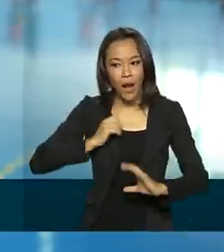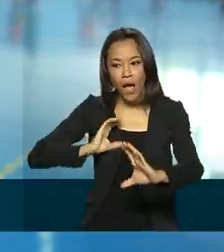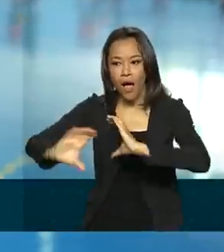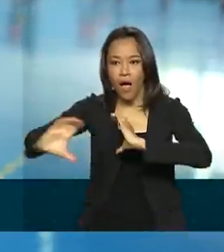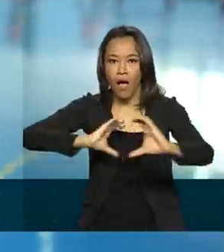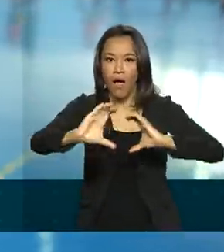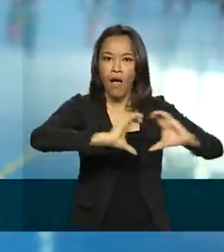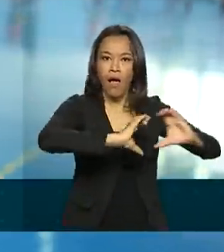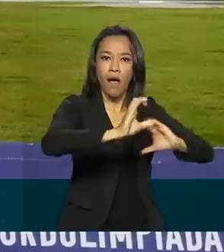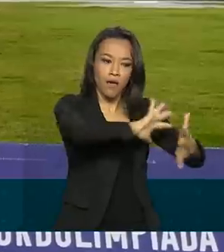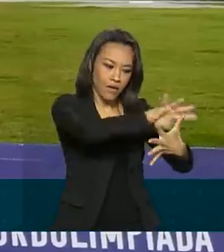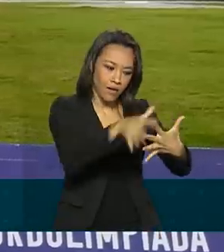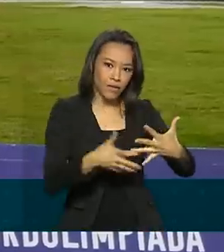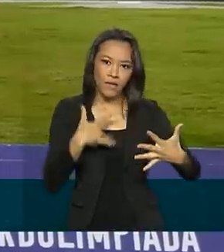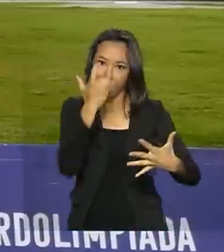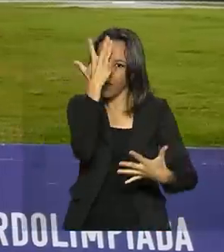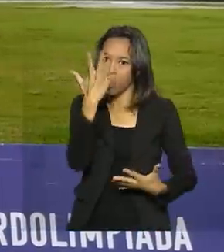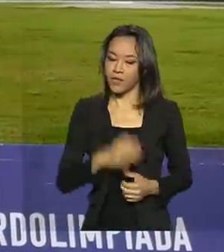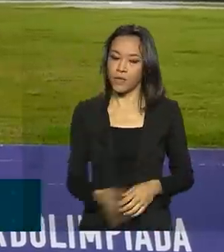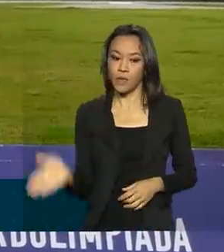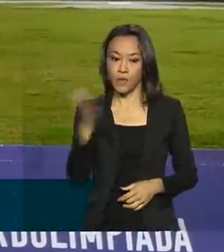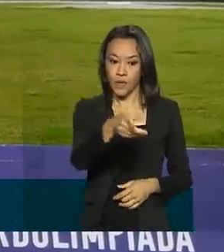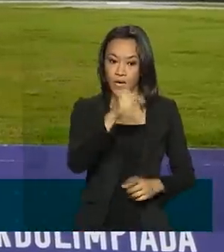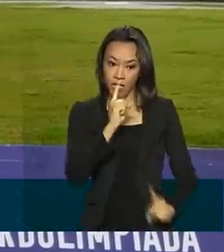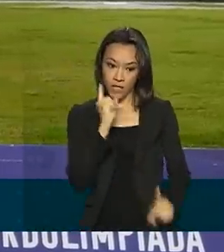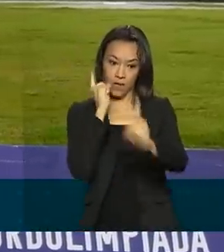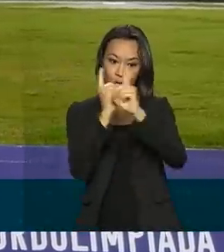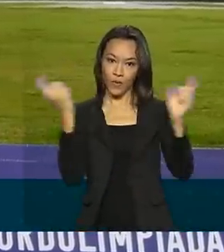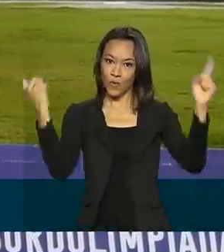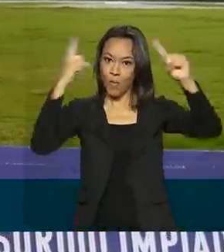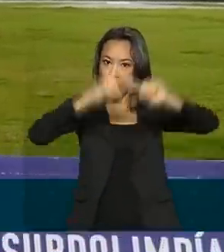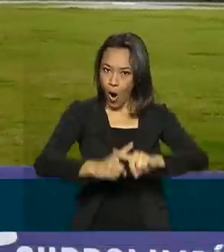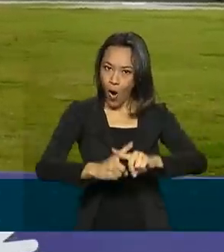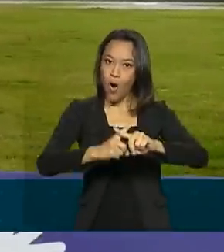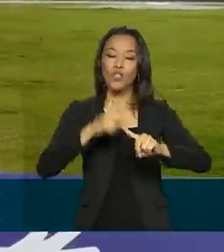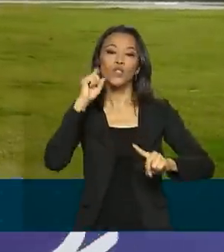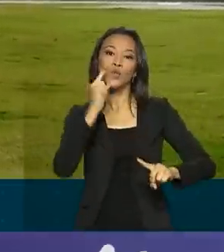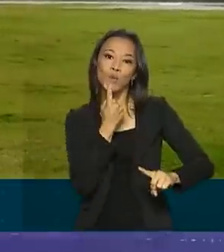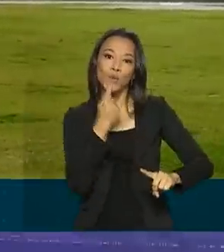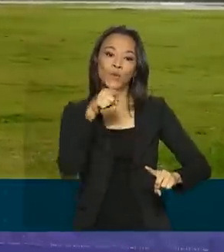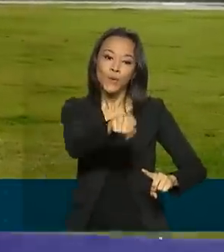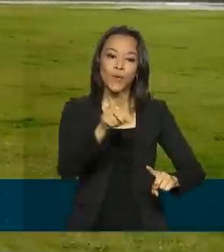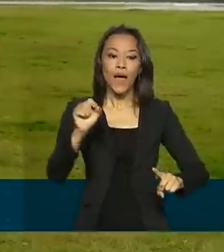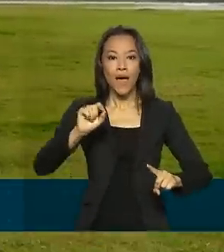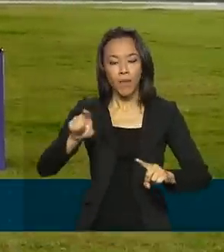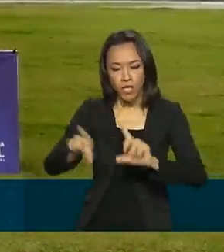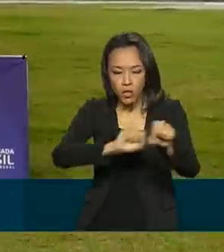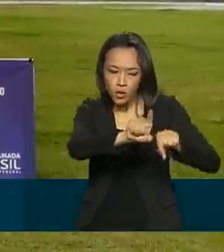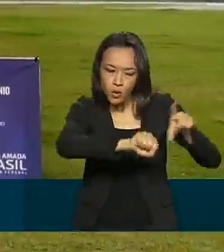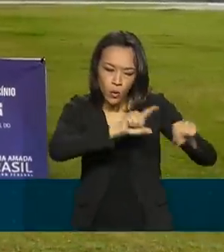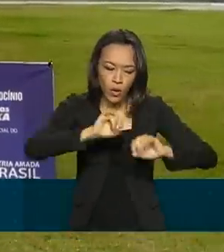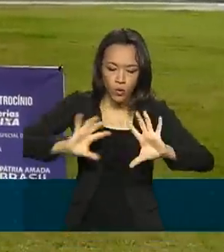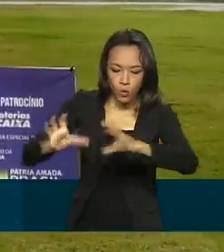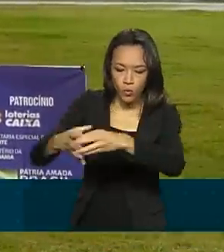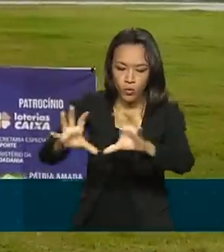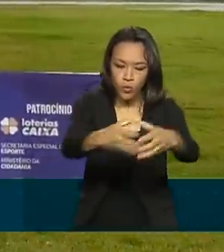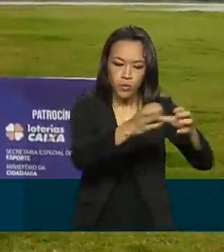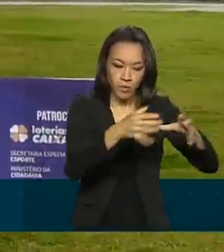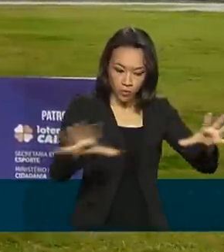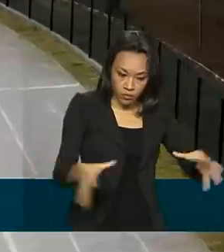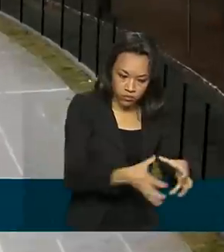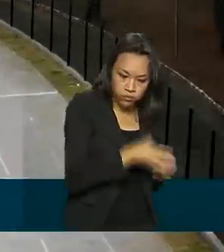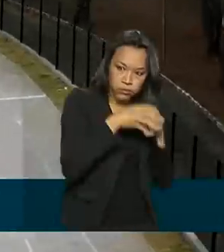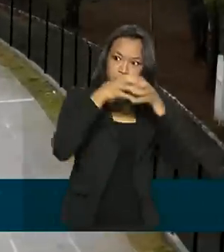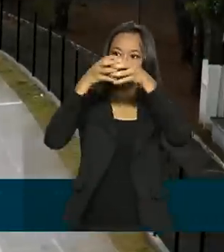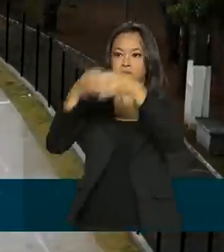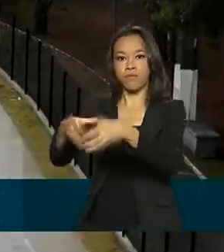comunicar mais fácil com eles. A Surdo Olimpíada Nacional serve como seletiva para montar as equipes que vão representar o Brasil